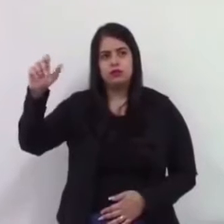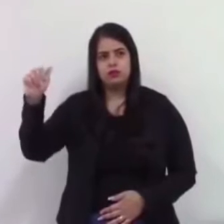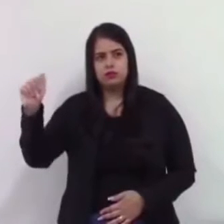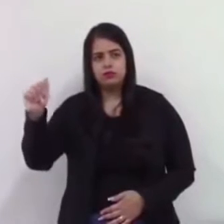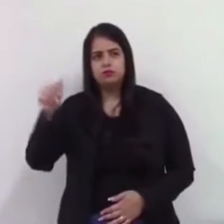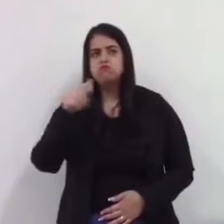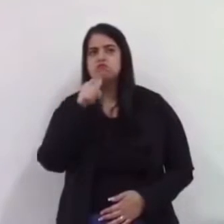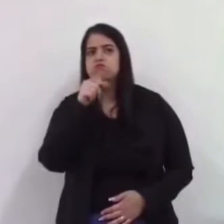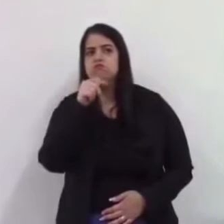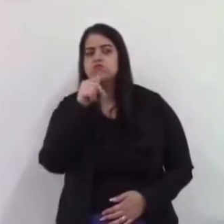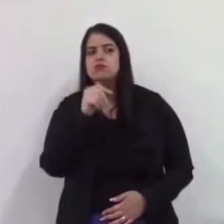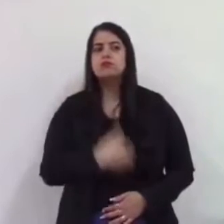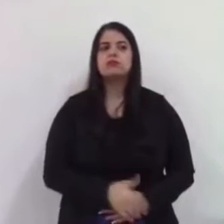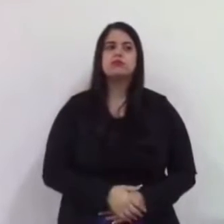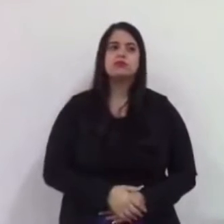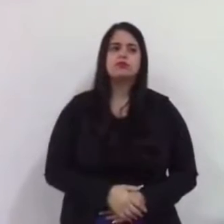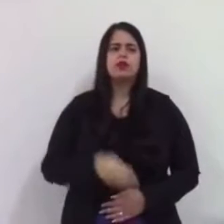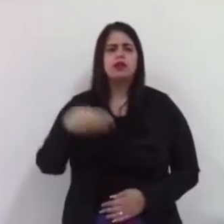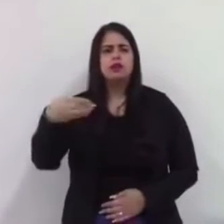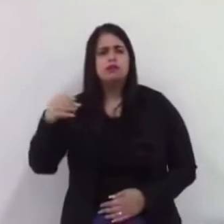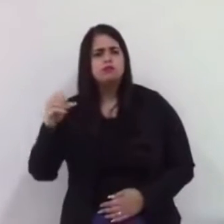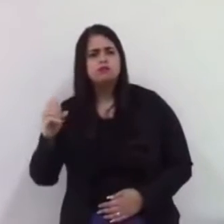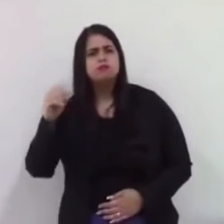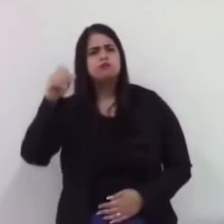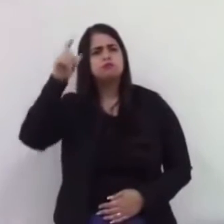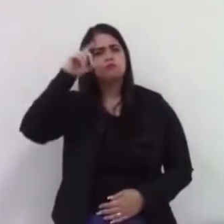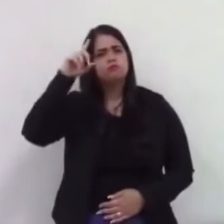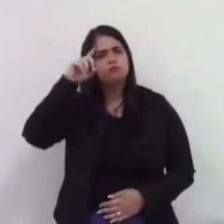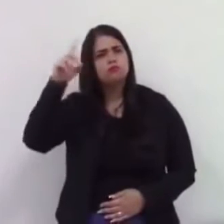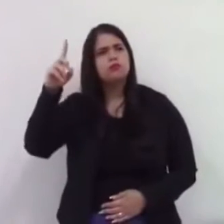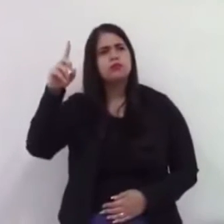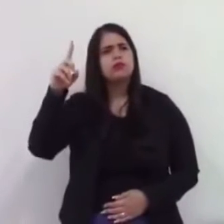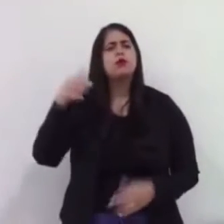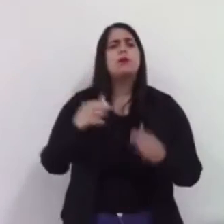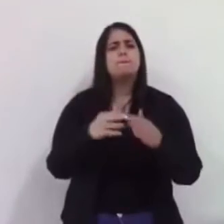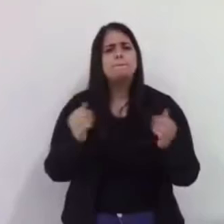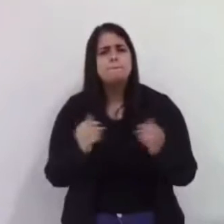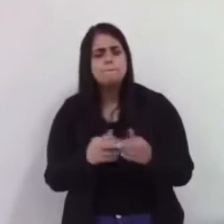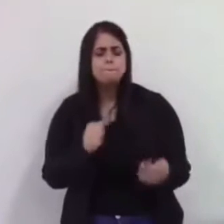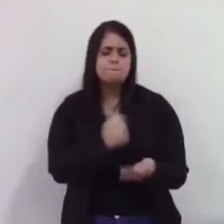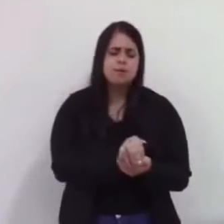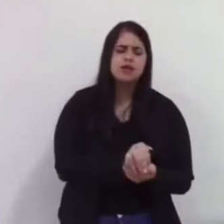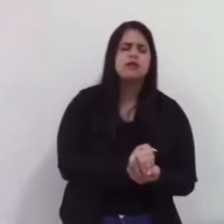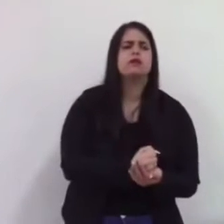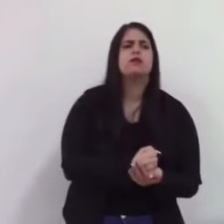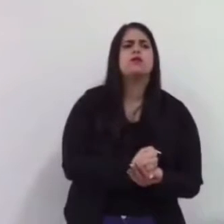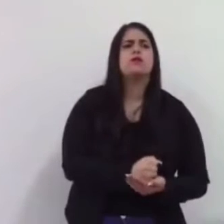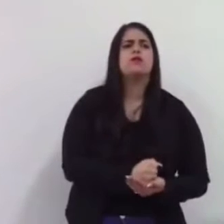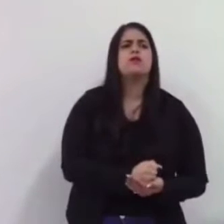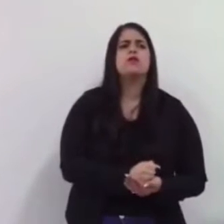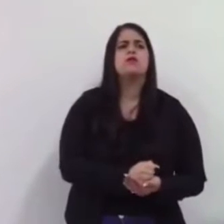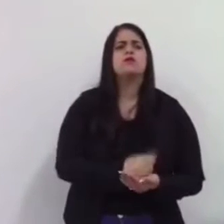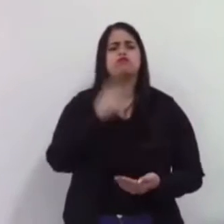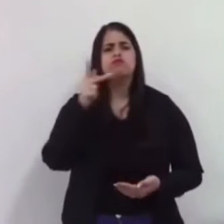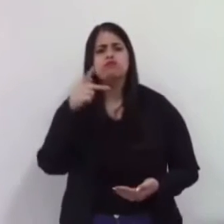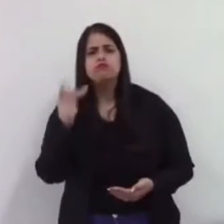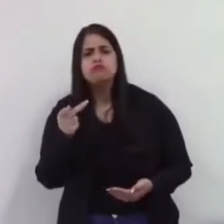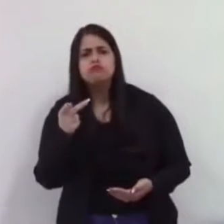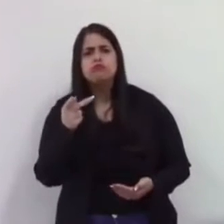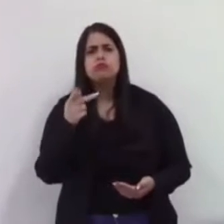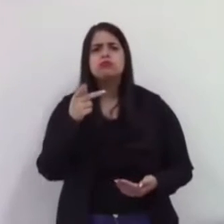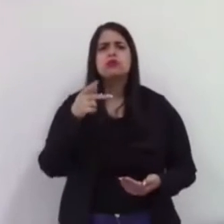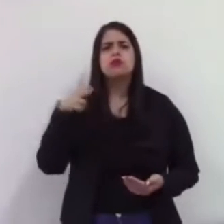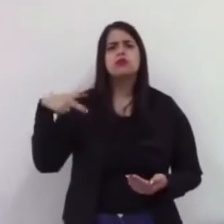dias, 40 dias, em torno a gente, vamos para cobrar lá, porque até gostei do discurso do colega aqui, Bruno,